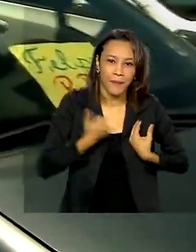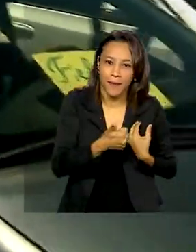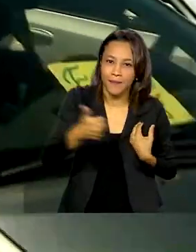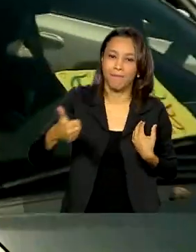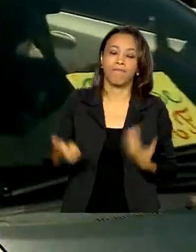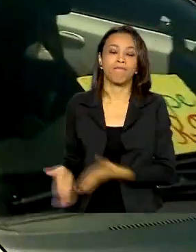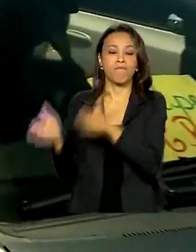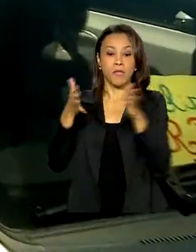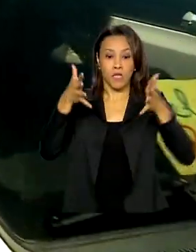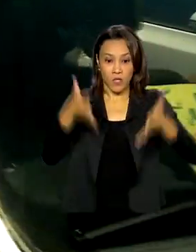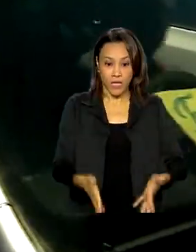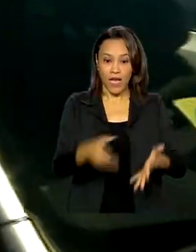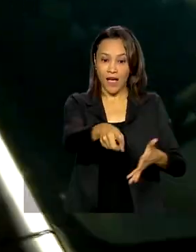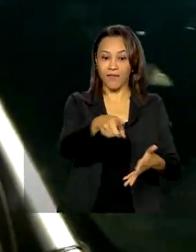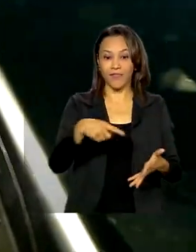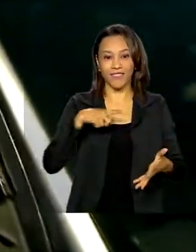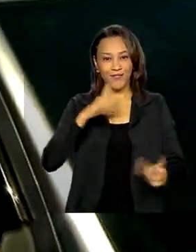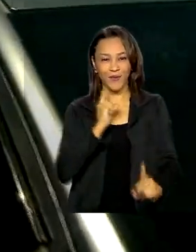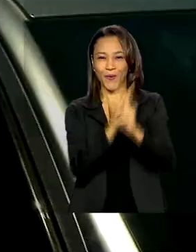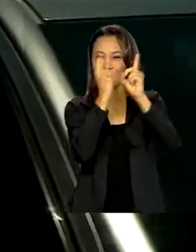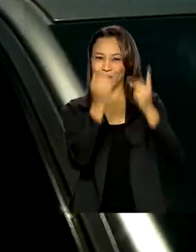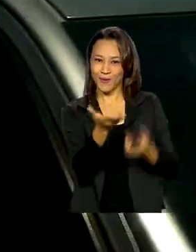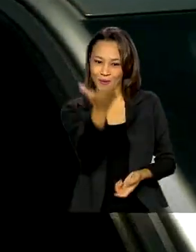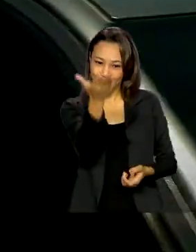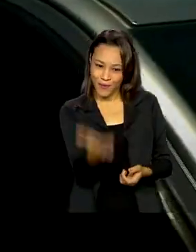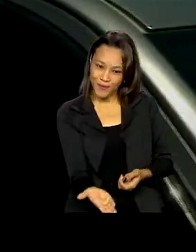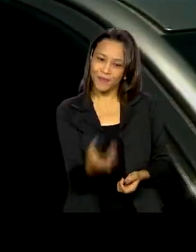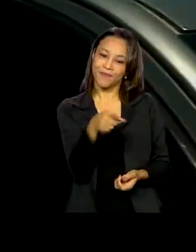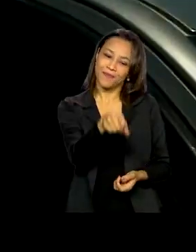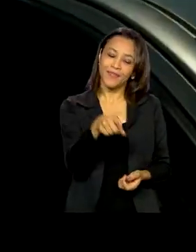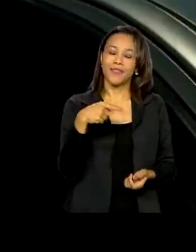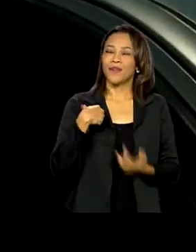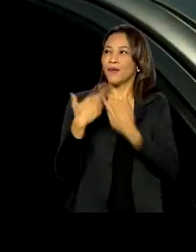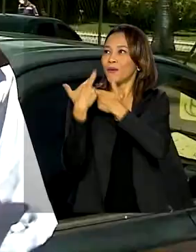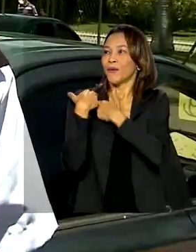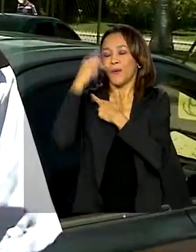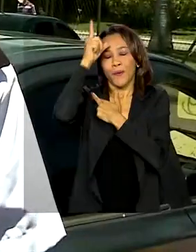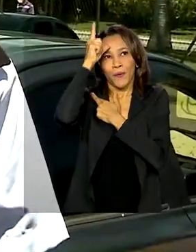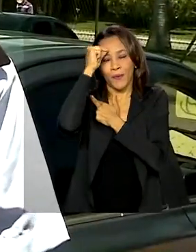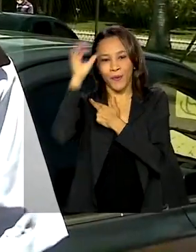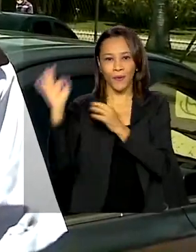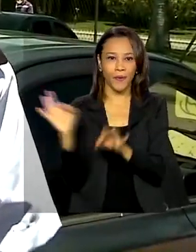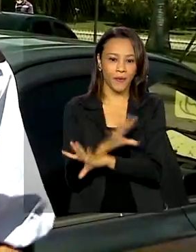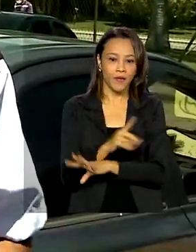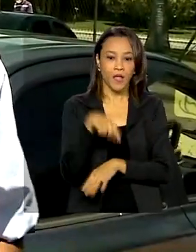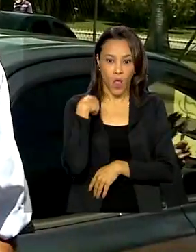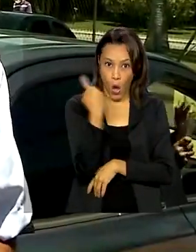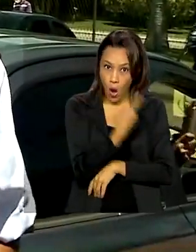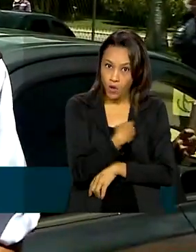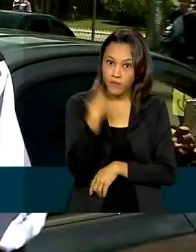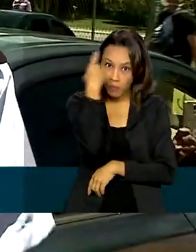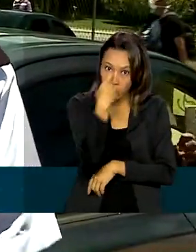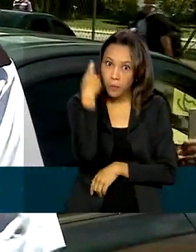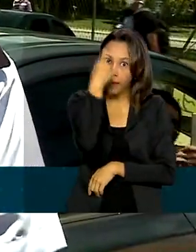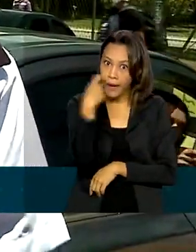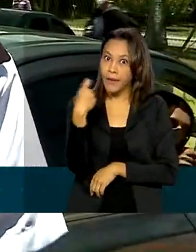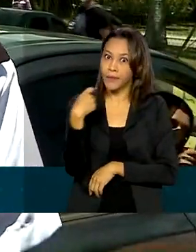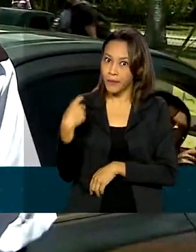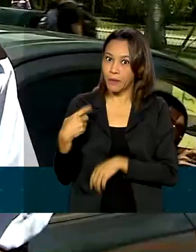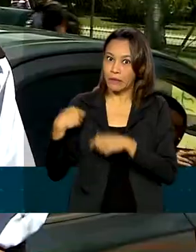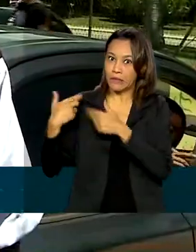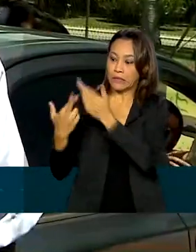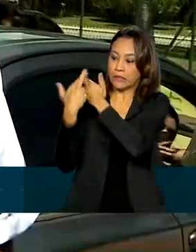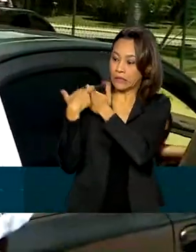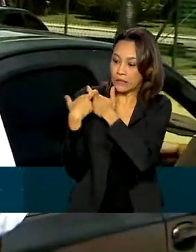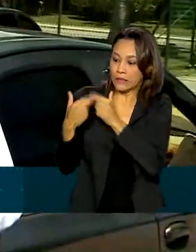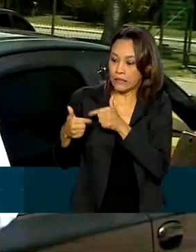base naval, o aguardado encontro, com a sensação de dever cumprido. A gente ficou preocupado tanto na missão como aqui em